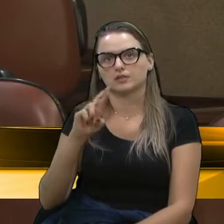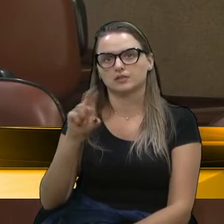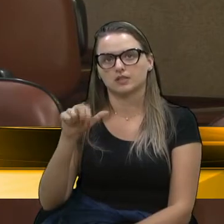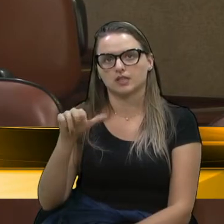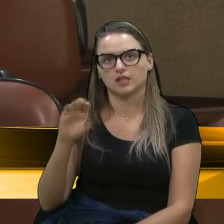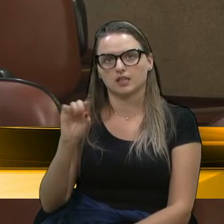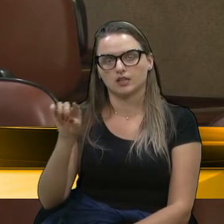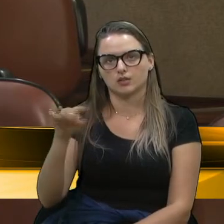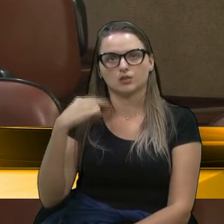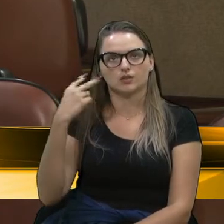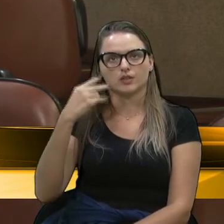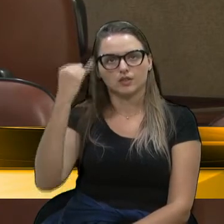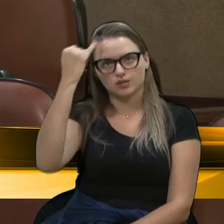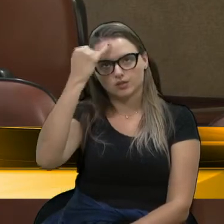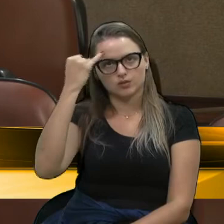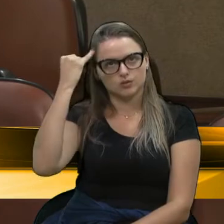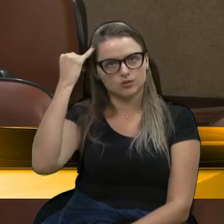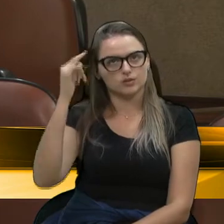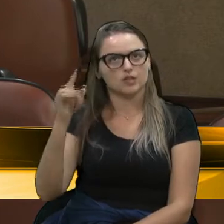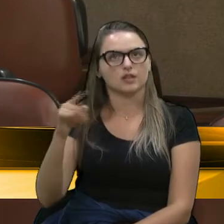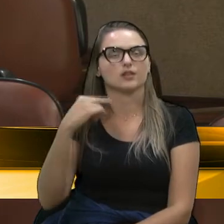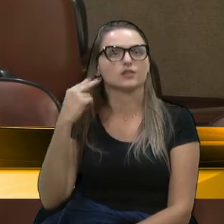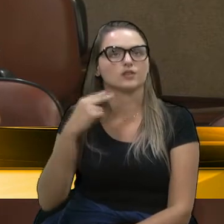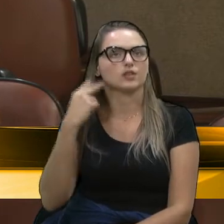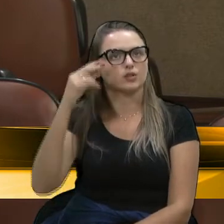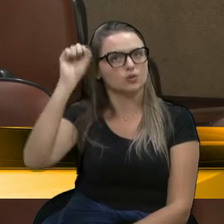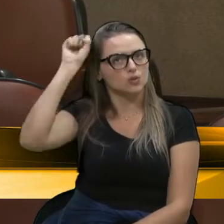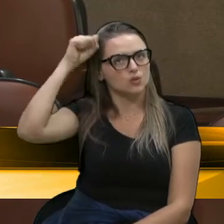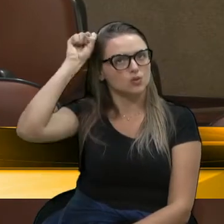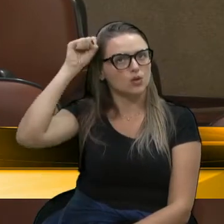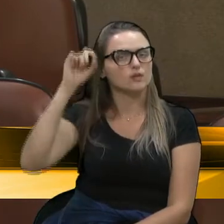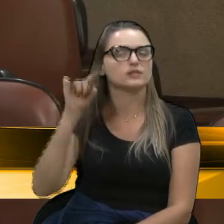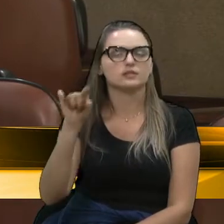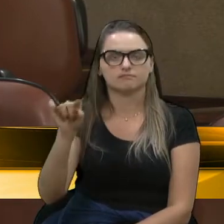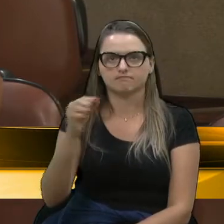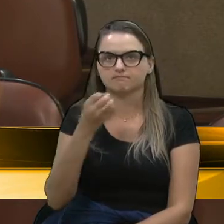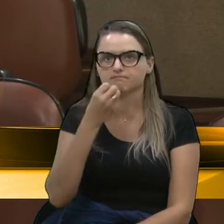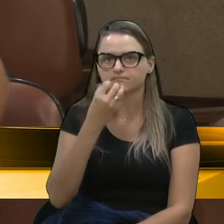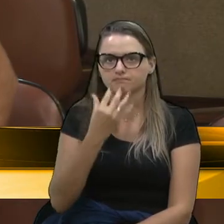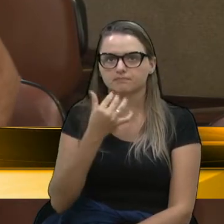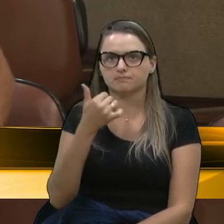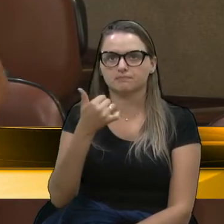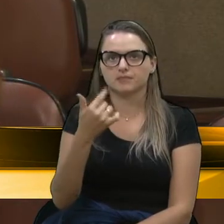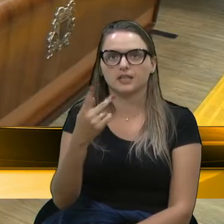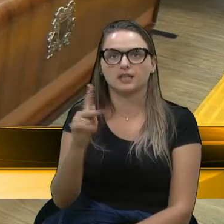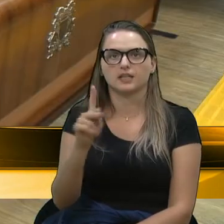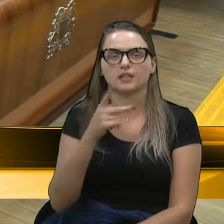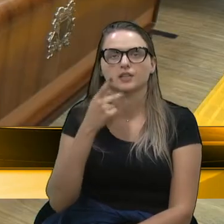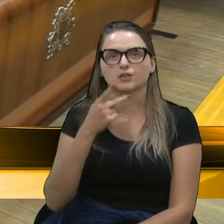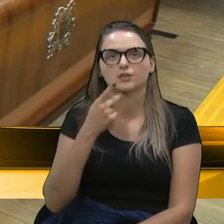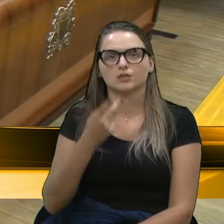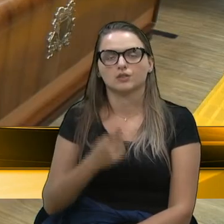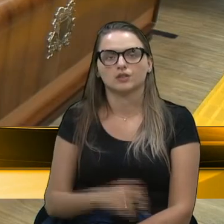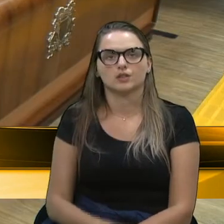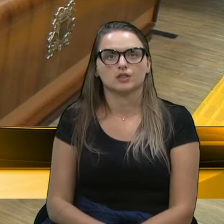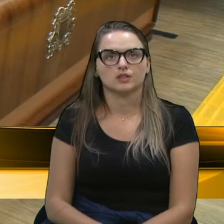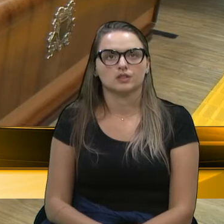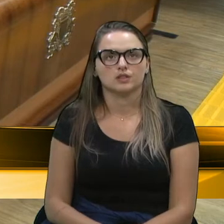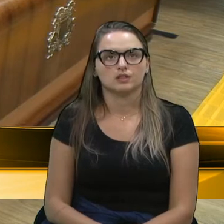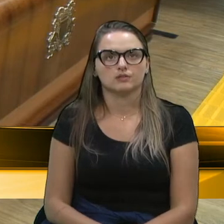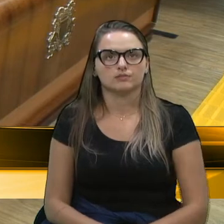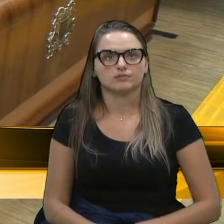vereador Dambraça. Vereador Clóvis, É muito bem levantada essa questão,